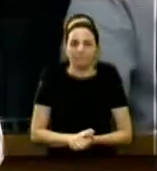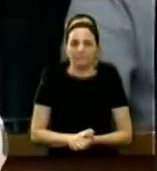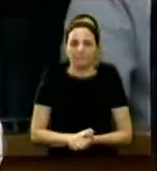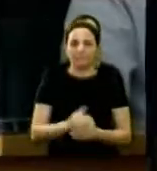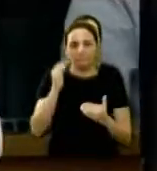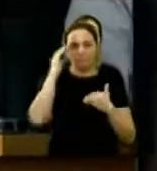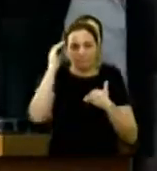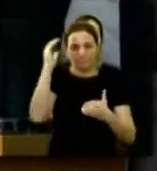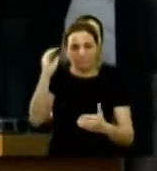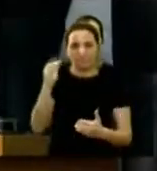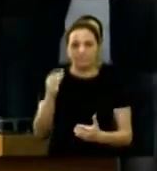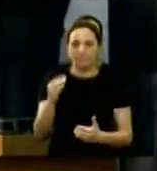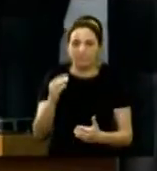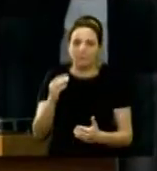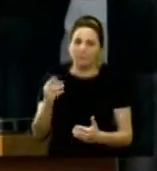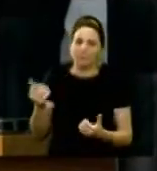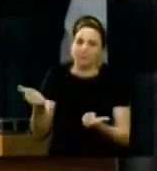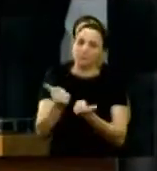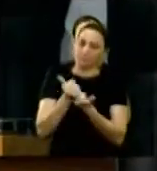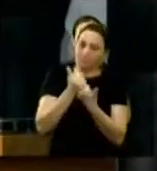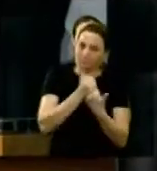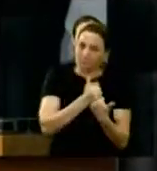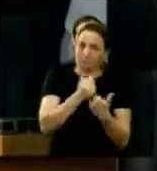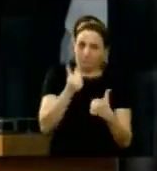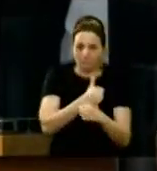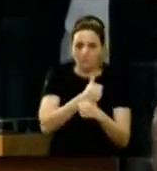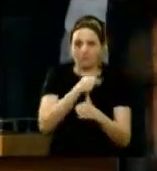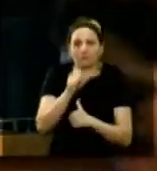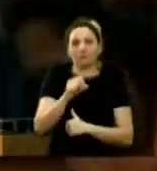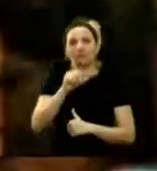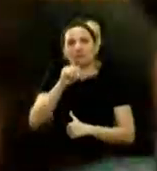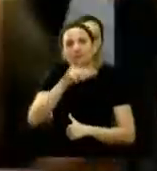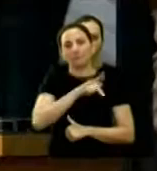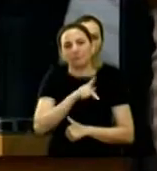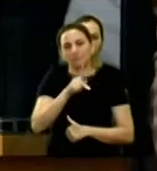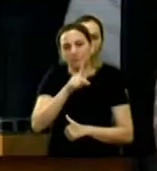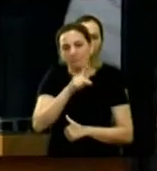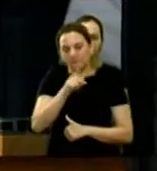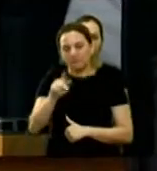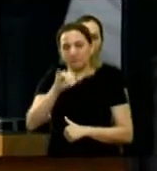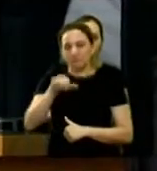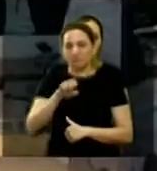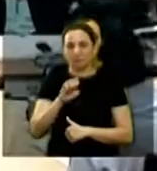Obrigado, vereadora. Solicito ao vereador Jefferson que assume a presidência para que eu possa fazer uso da palavra.